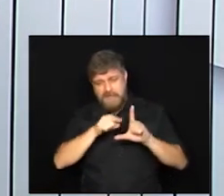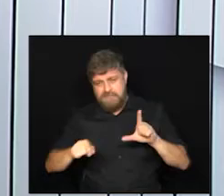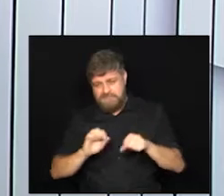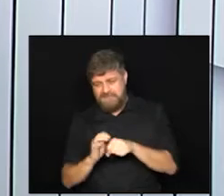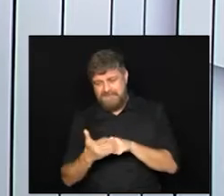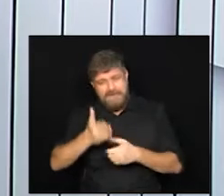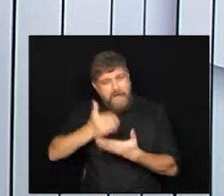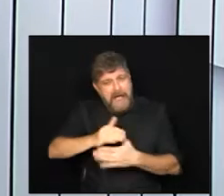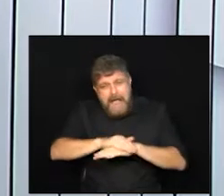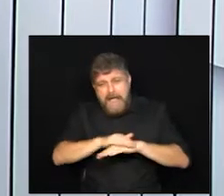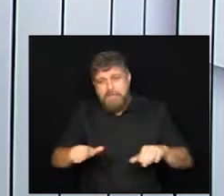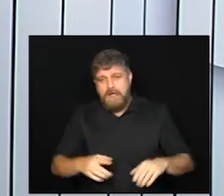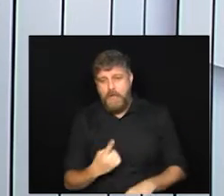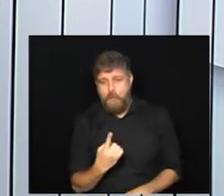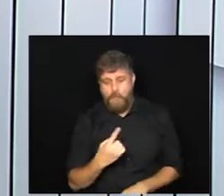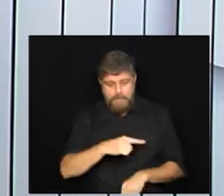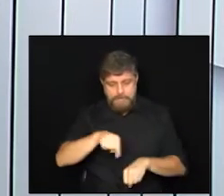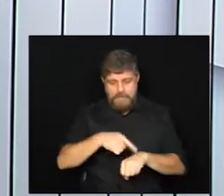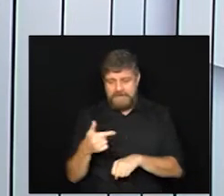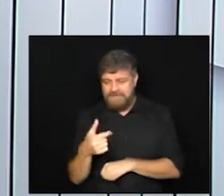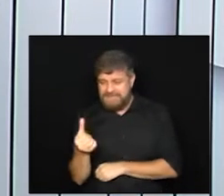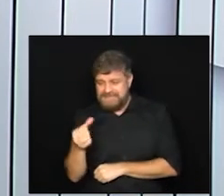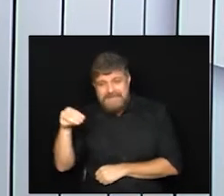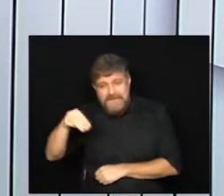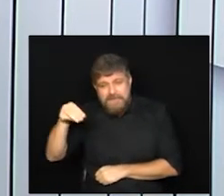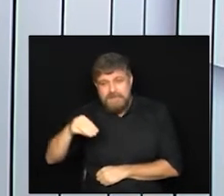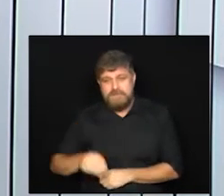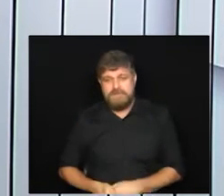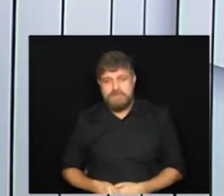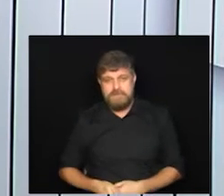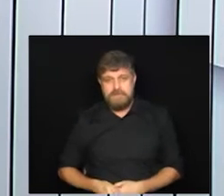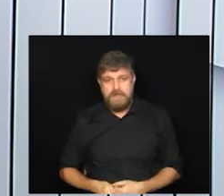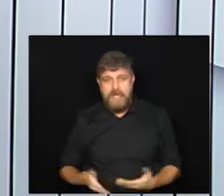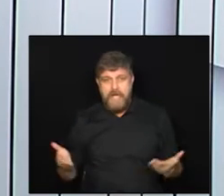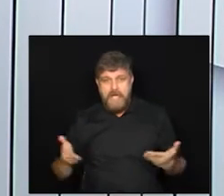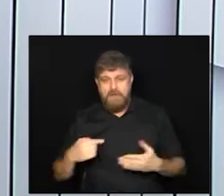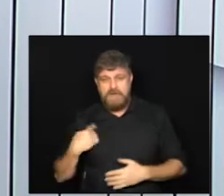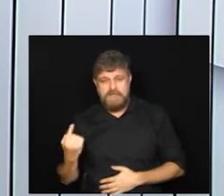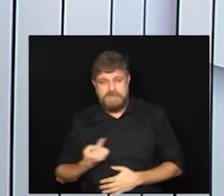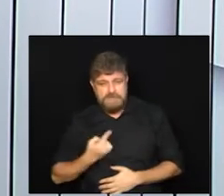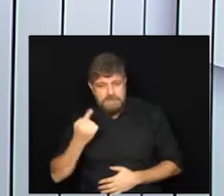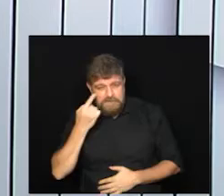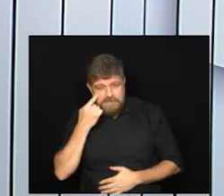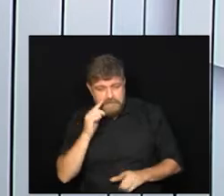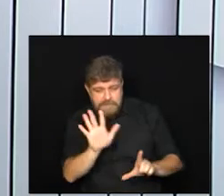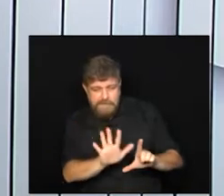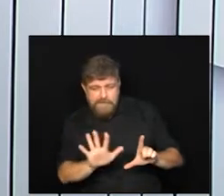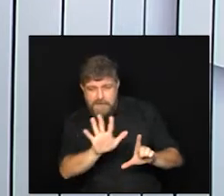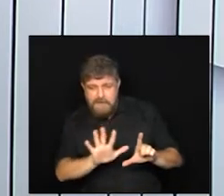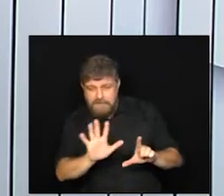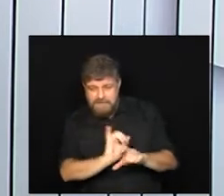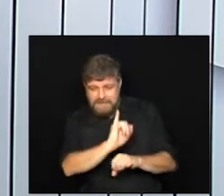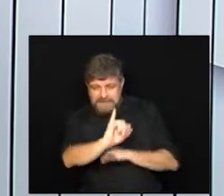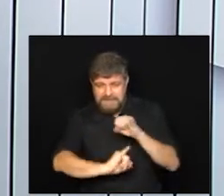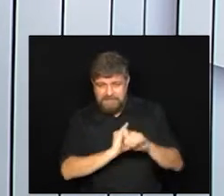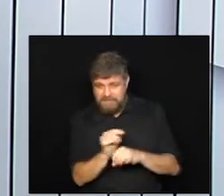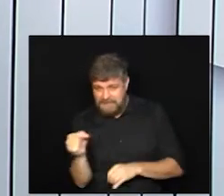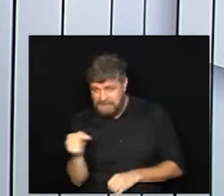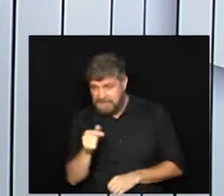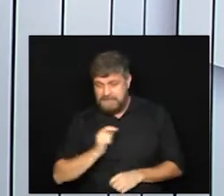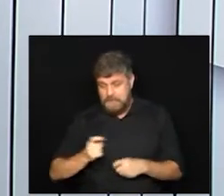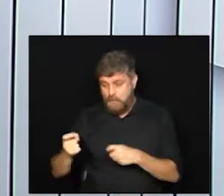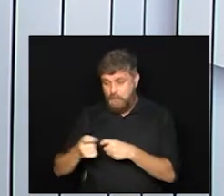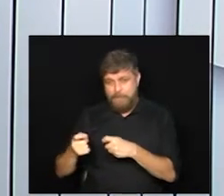pandemia uma hora e vinte e seis minutos hora da gente conhecer uma plataforma que disponibiliza um